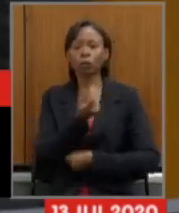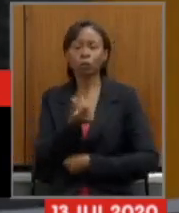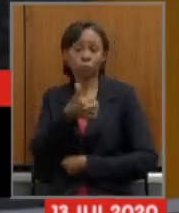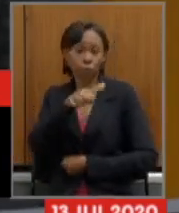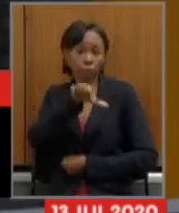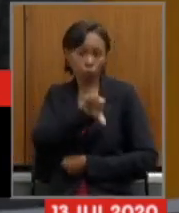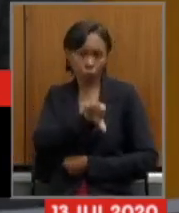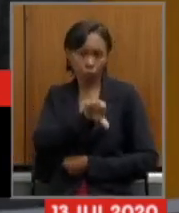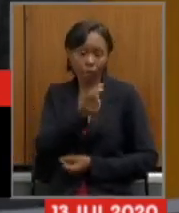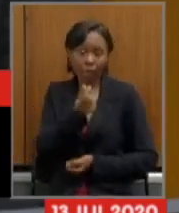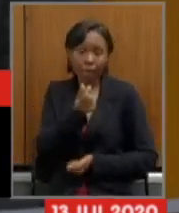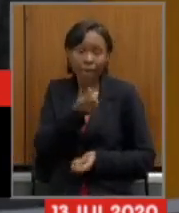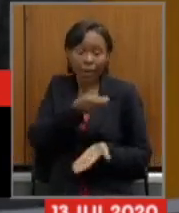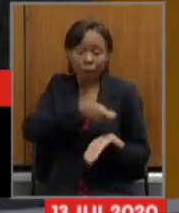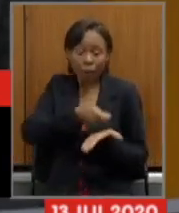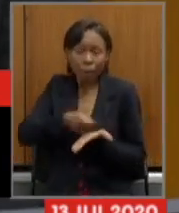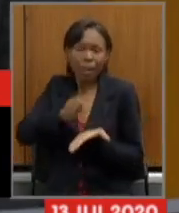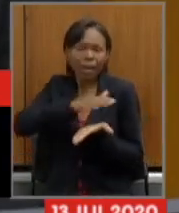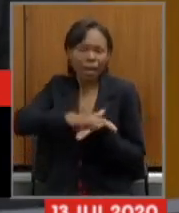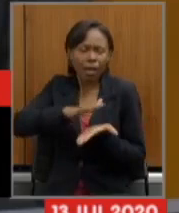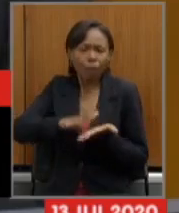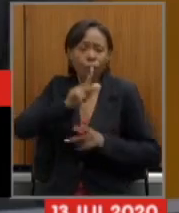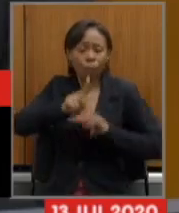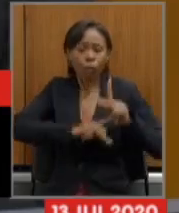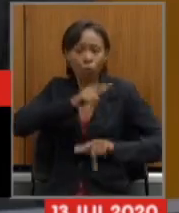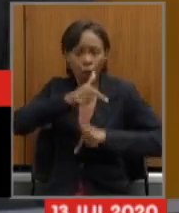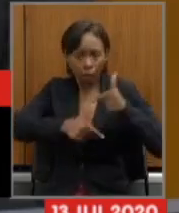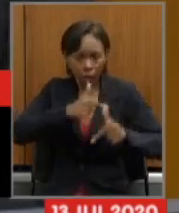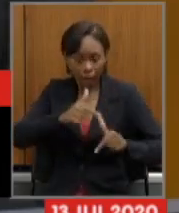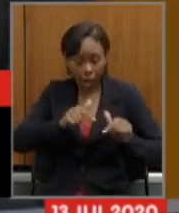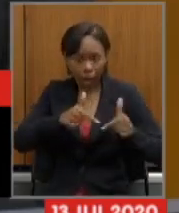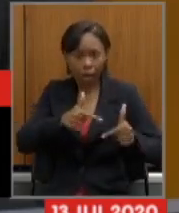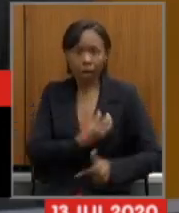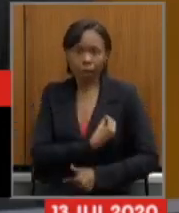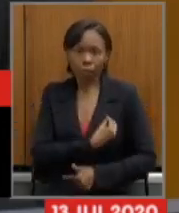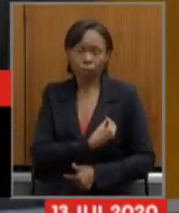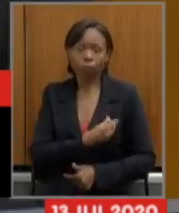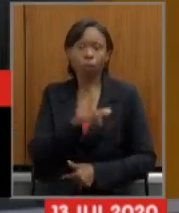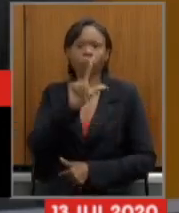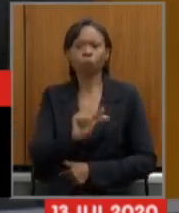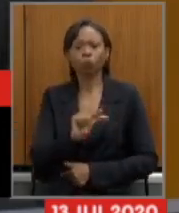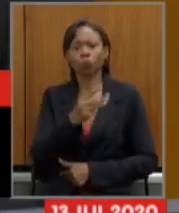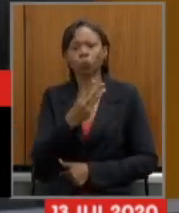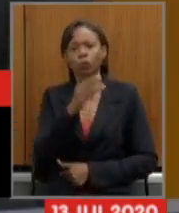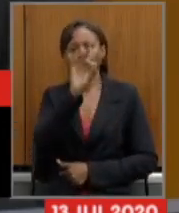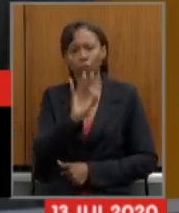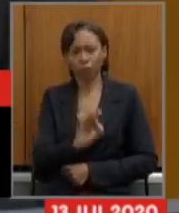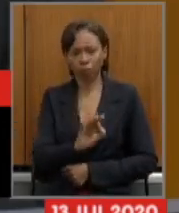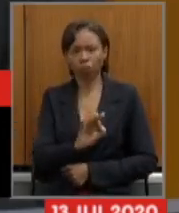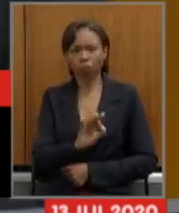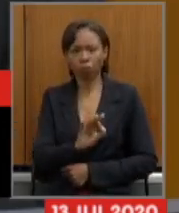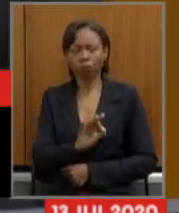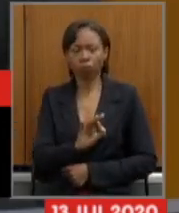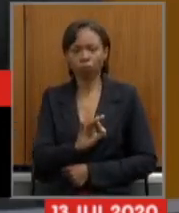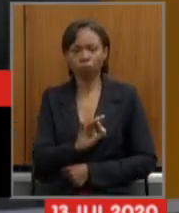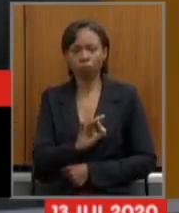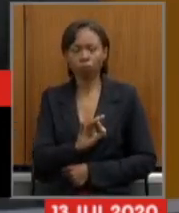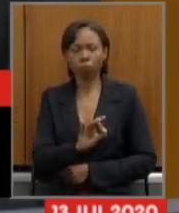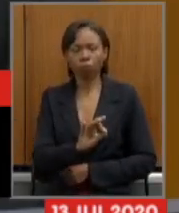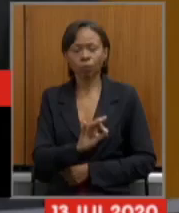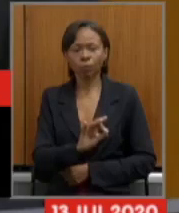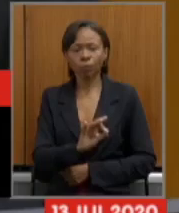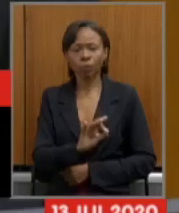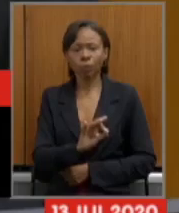o gasto de pessoal ativo caiu 3%. Algo que não foi